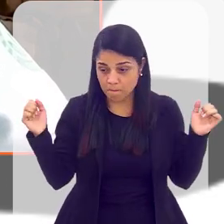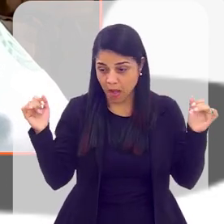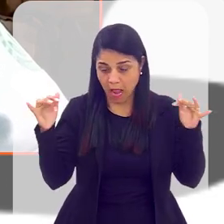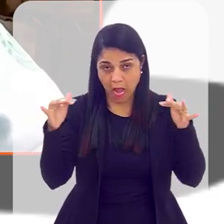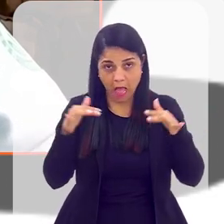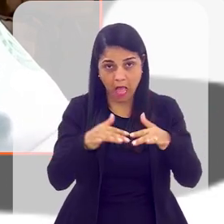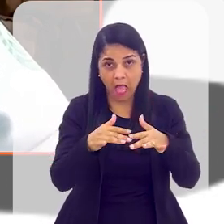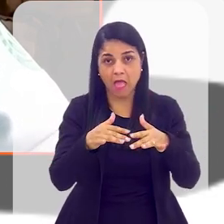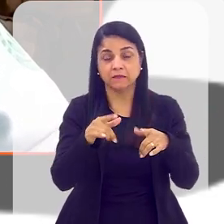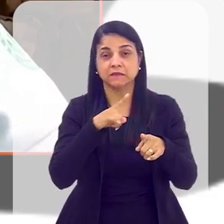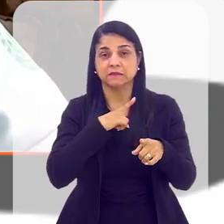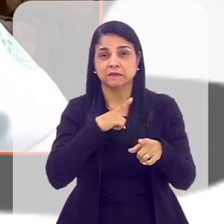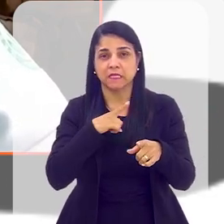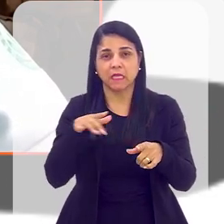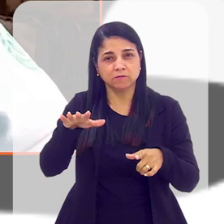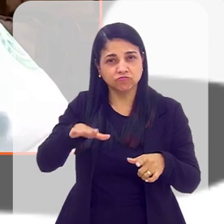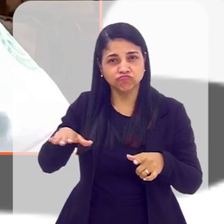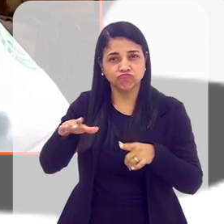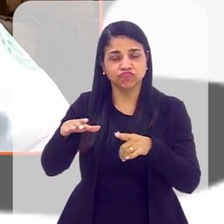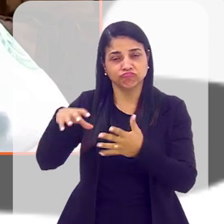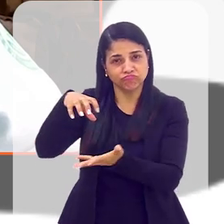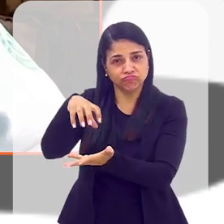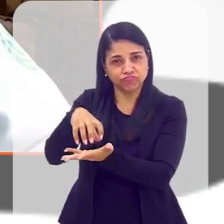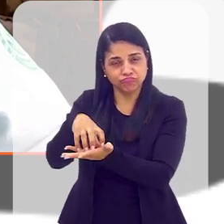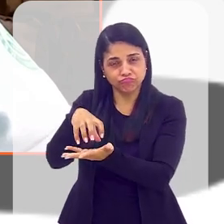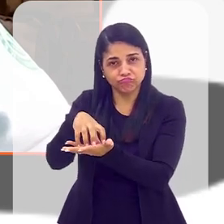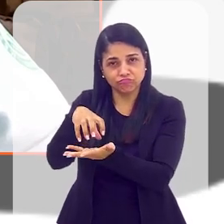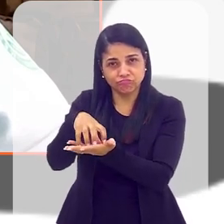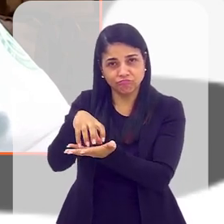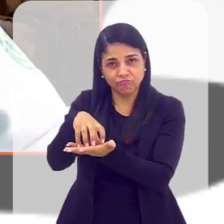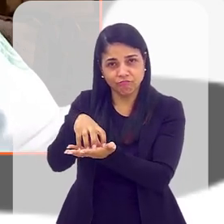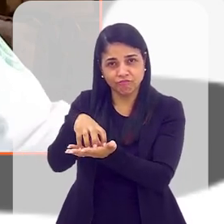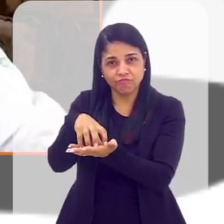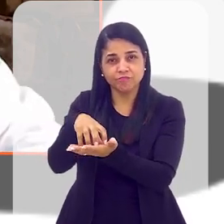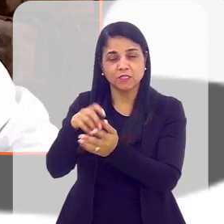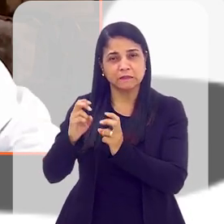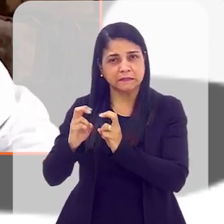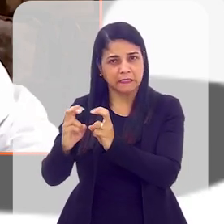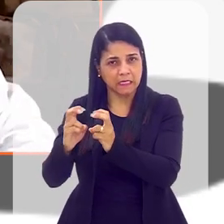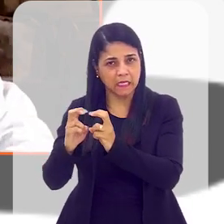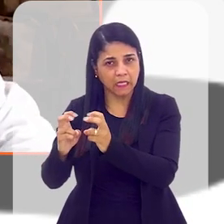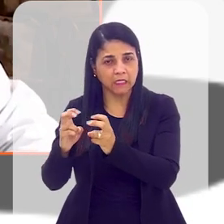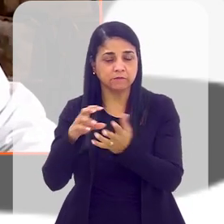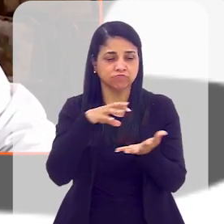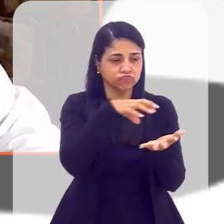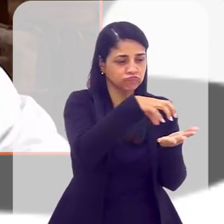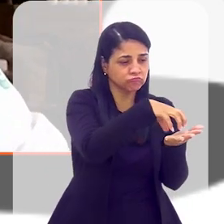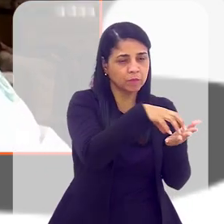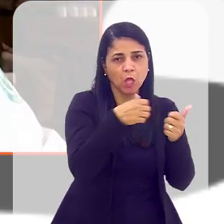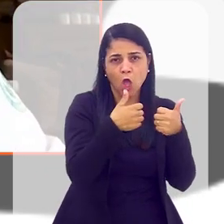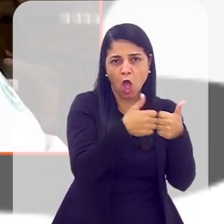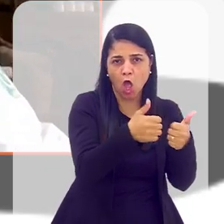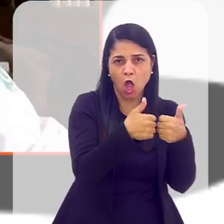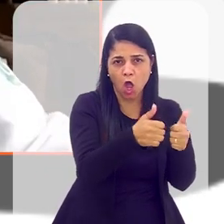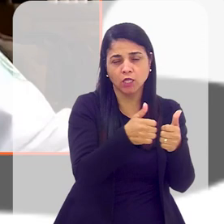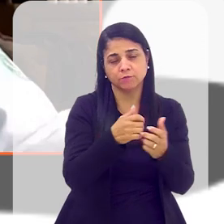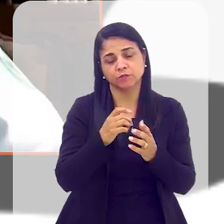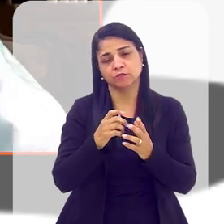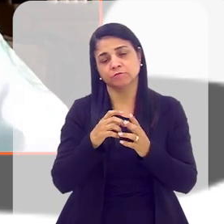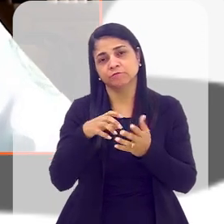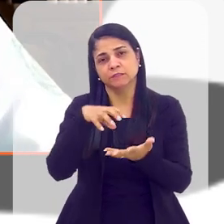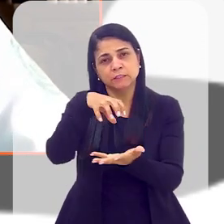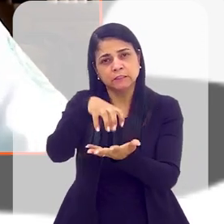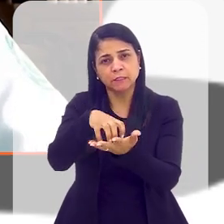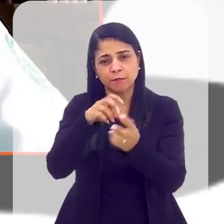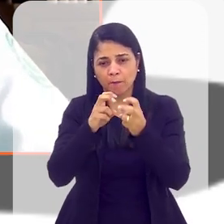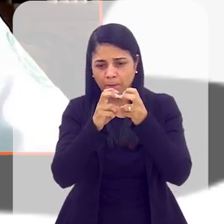bem a central onde tem o terminal dos trens, e o terminal de ônibus, o de